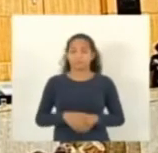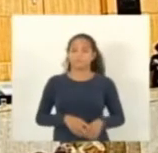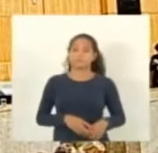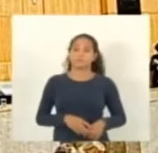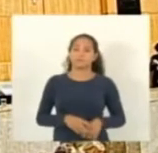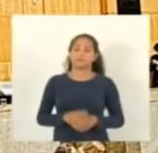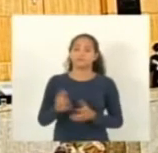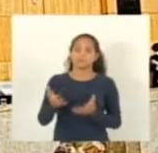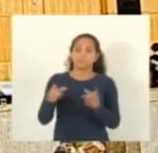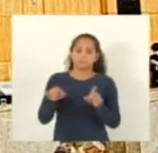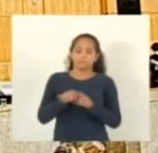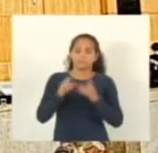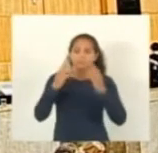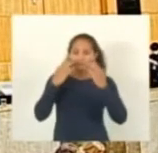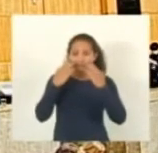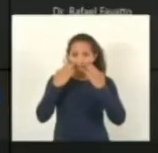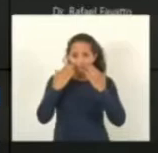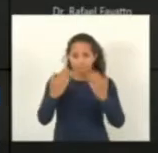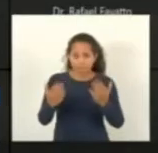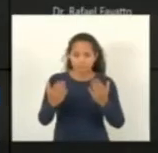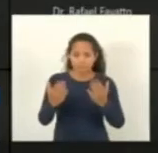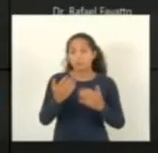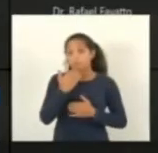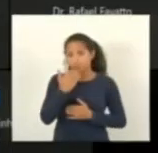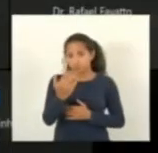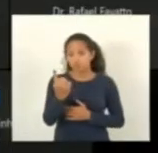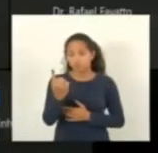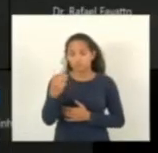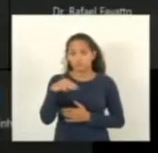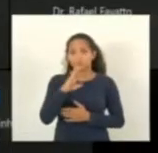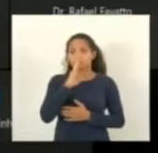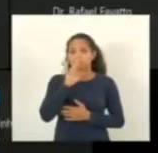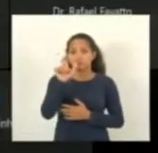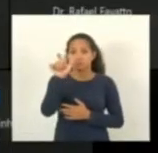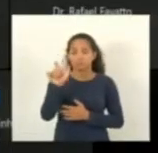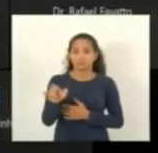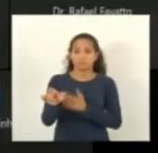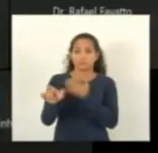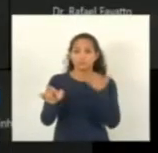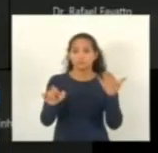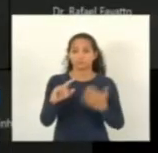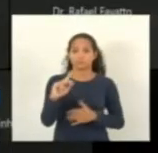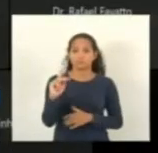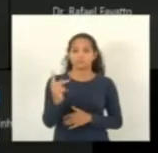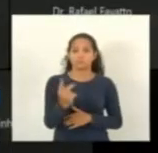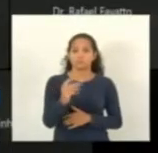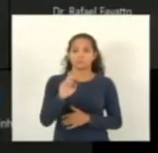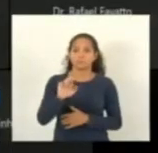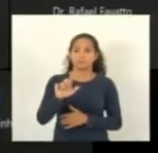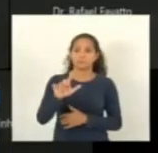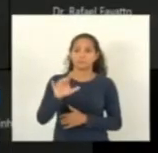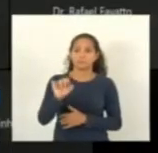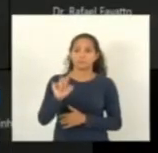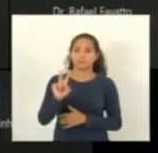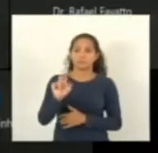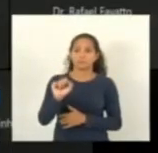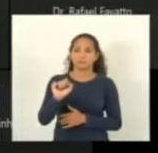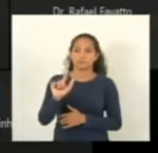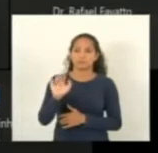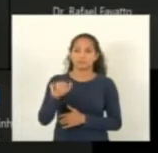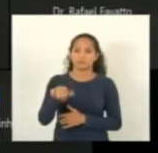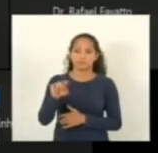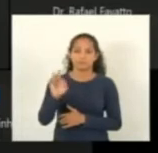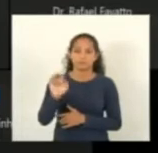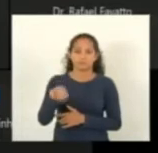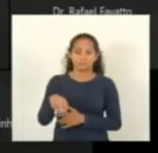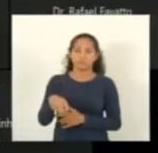quero também apresentar por favor um minuto pedir um minuto de silêncio pela passagem do doutor Hélio Valentim Guaçuí